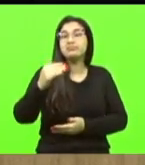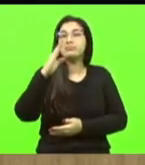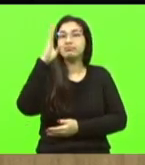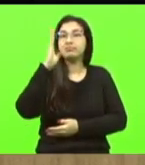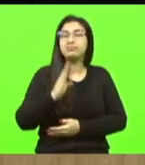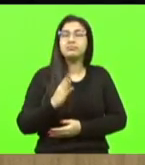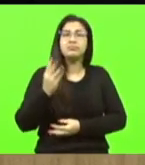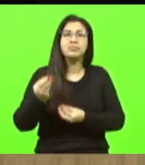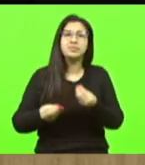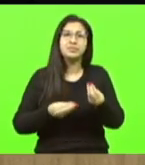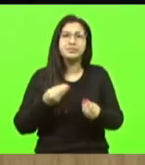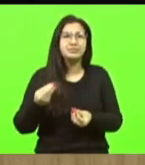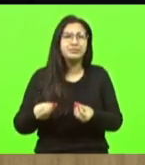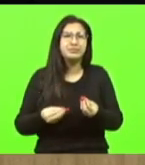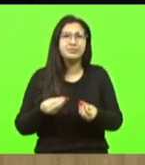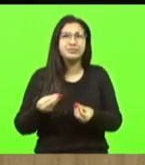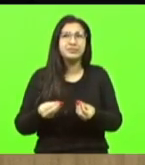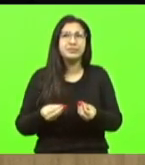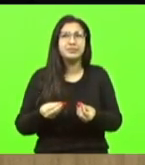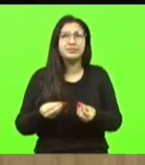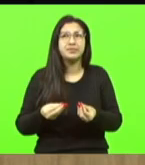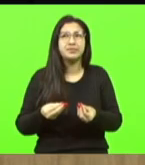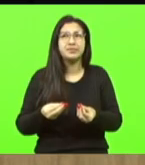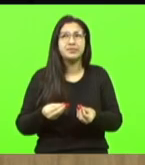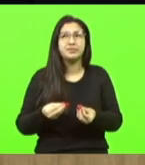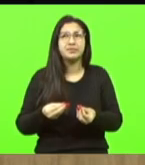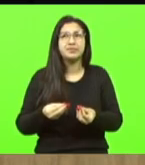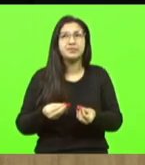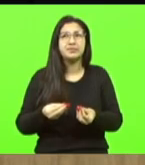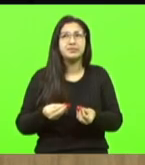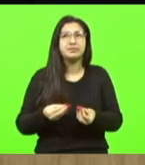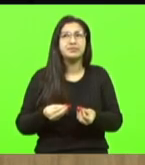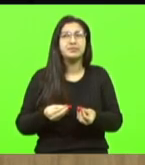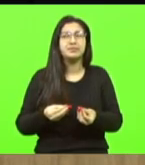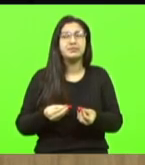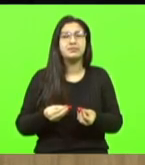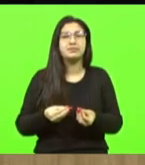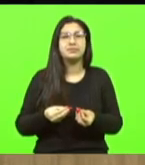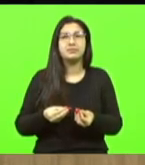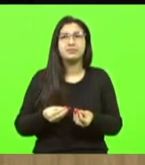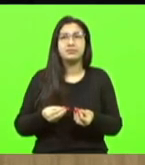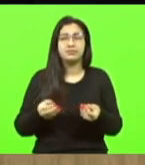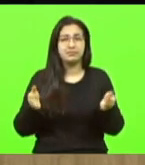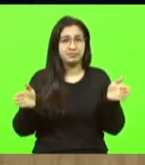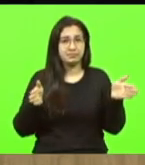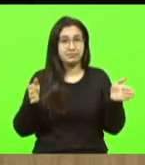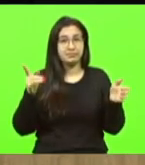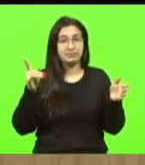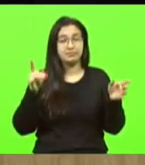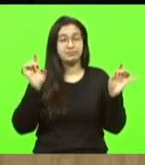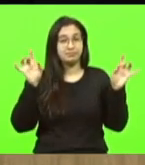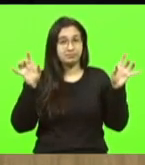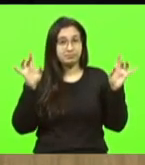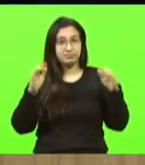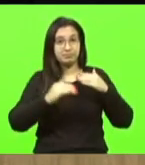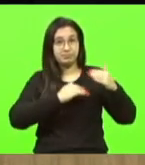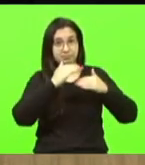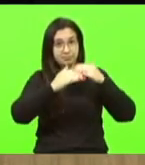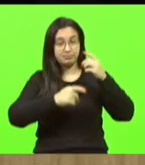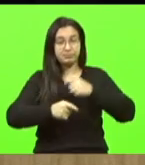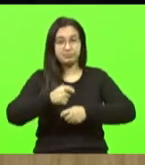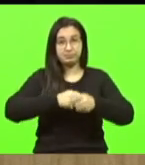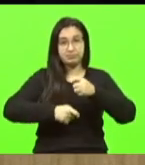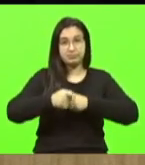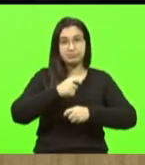passa por este momento especial de crescimento a economia e